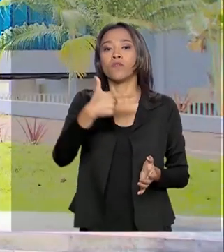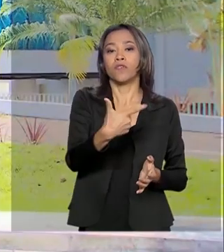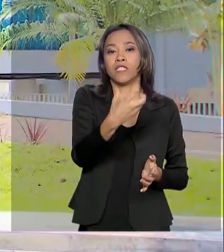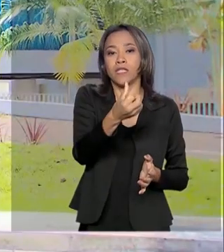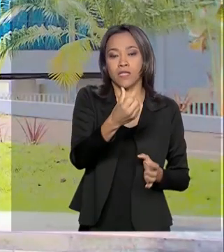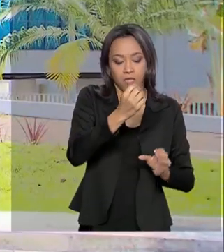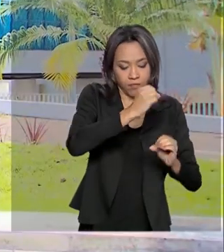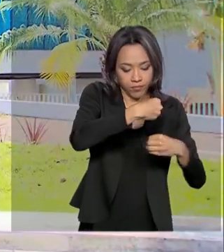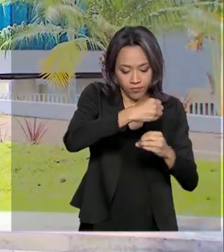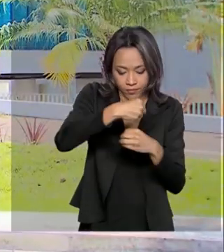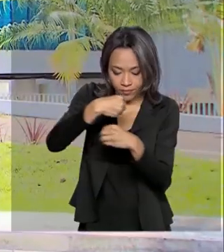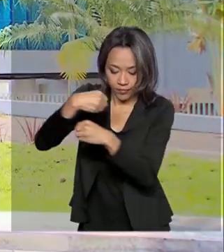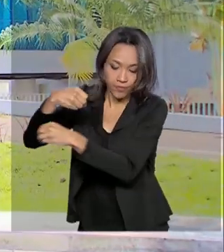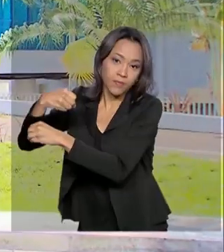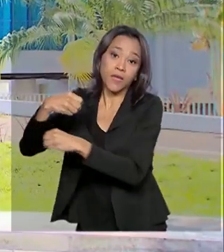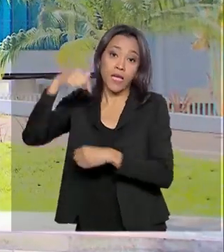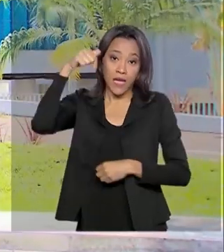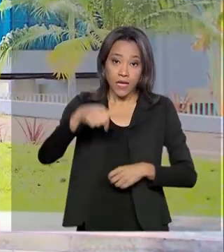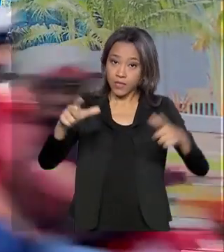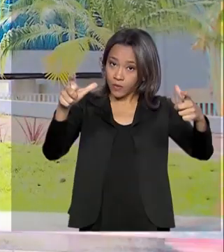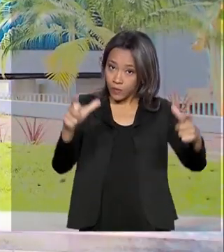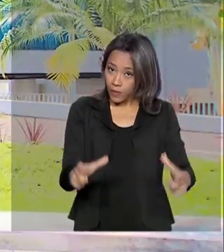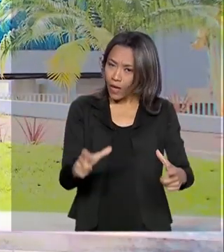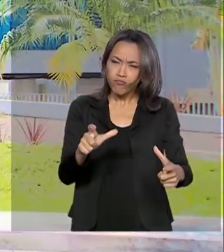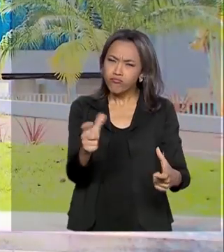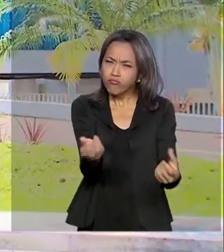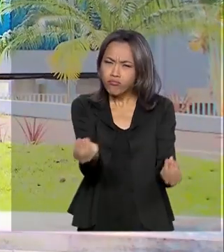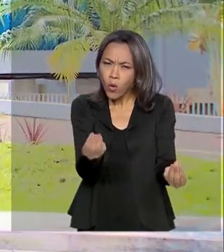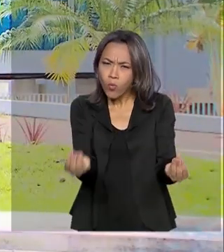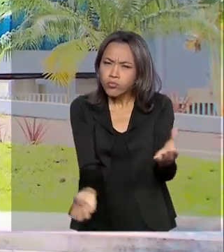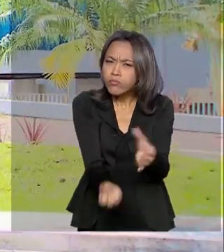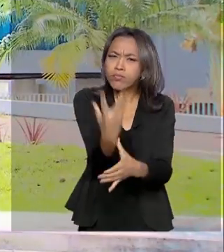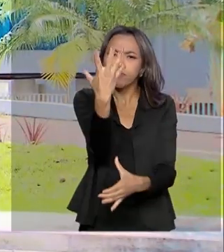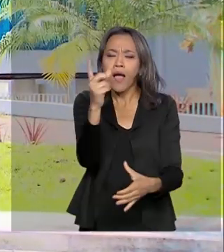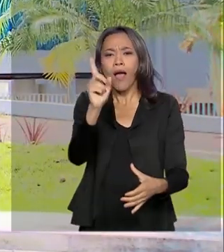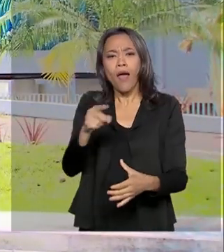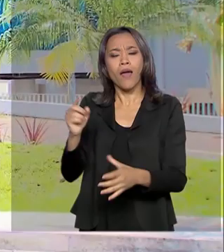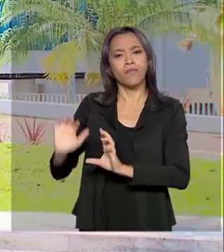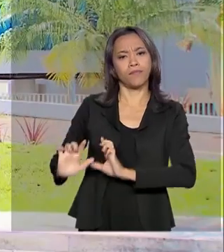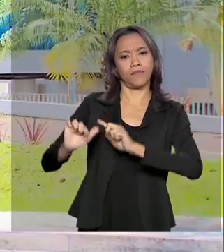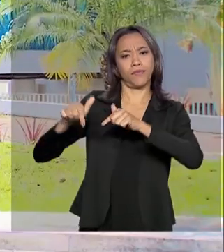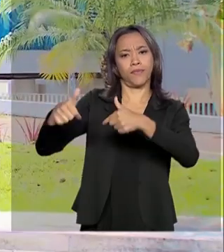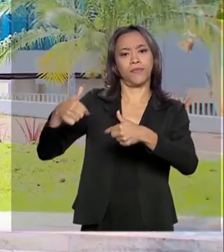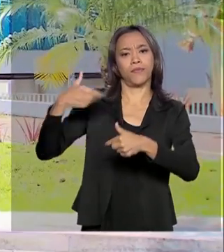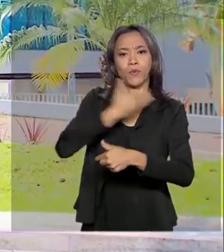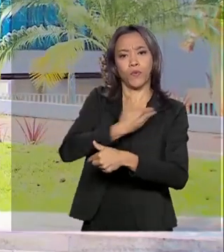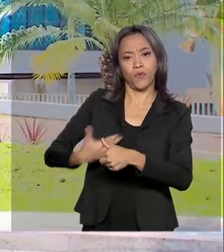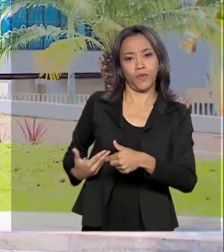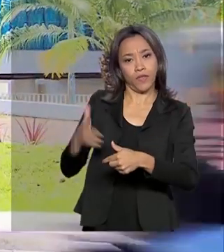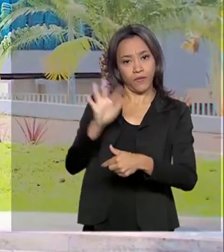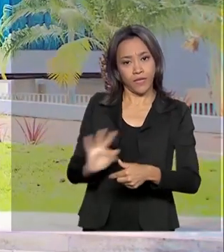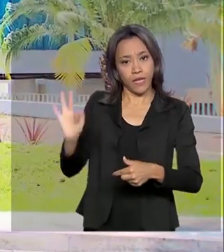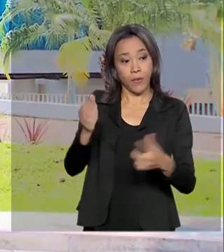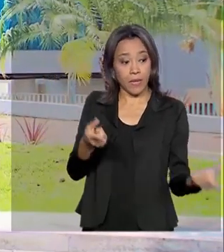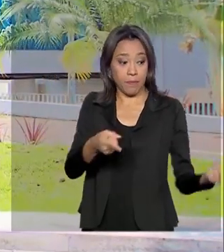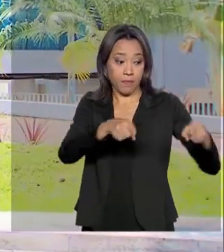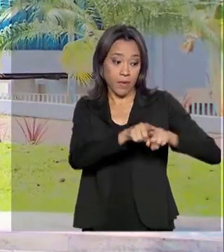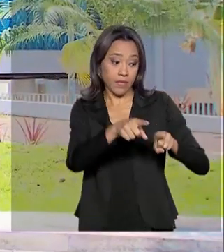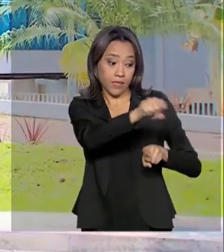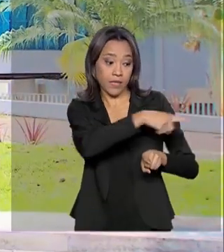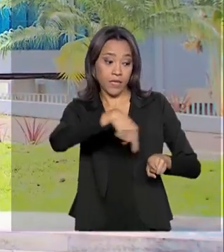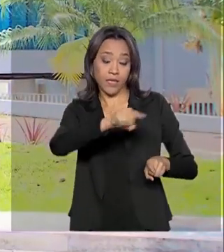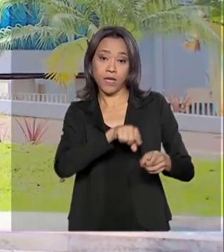O Centro de Biotecnologia nasce de uma iniciativa do governo federal em parceria com a comunidade